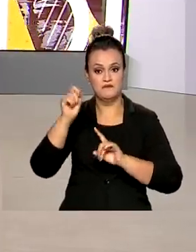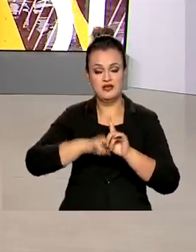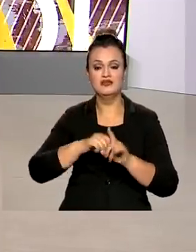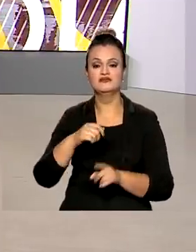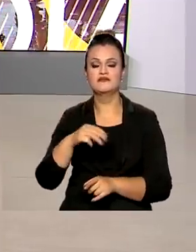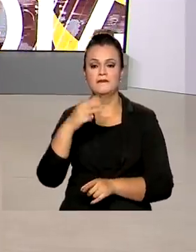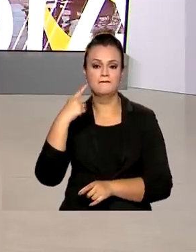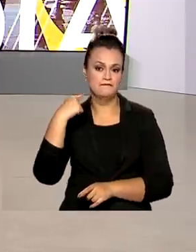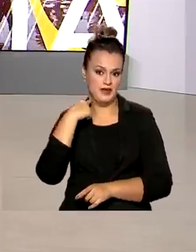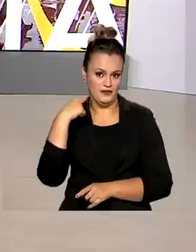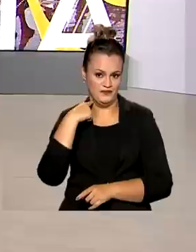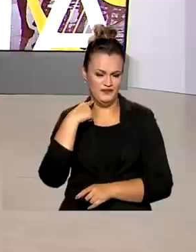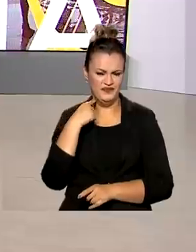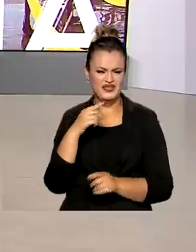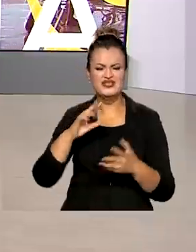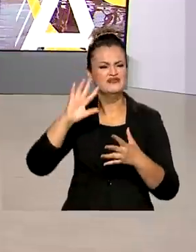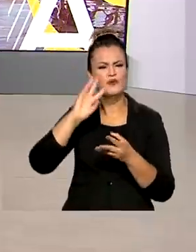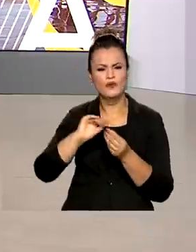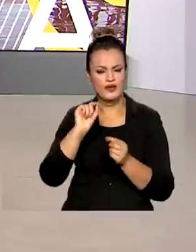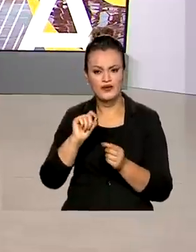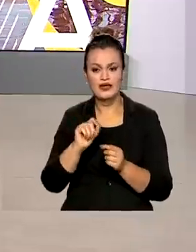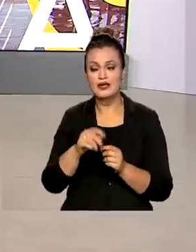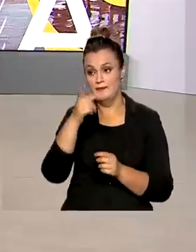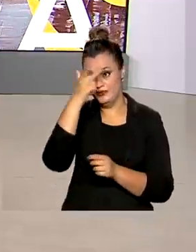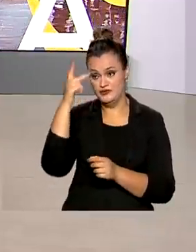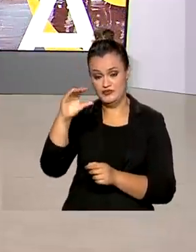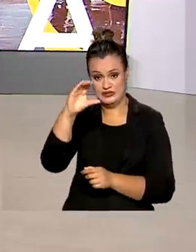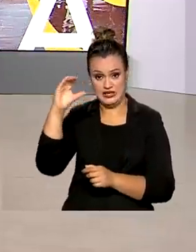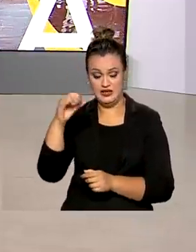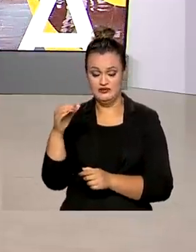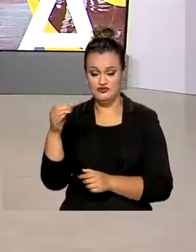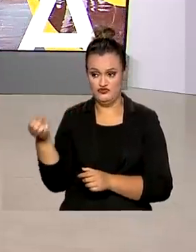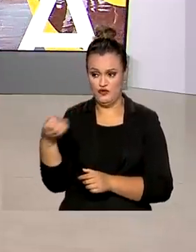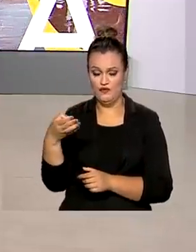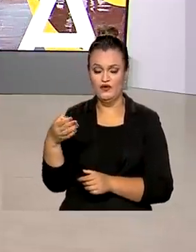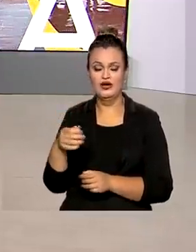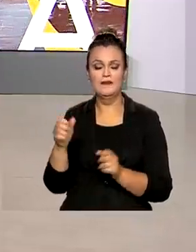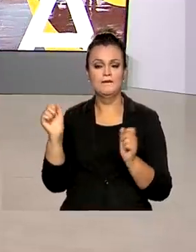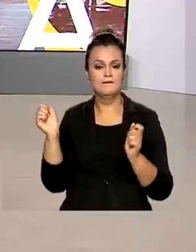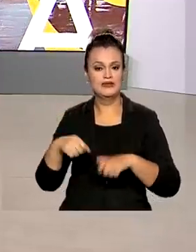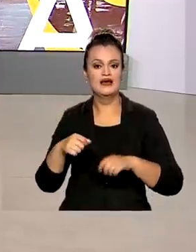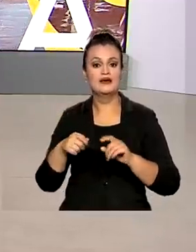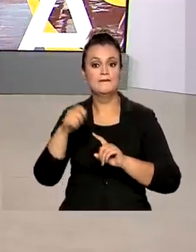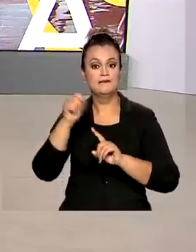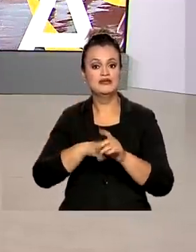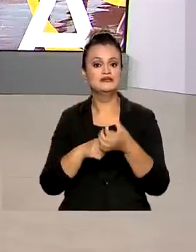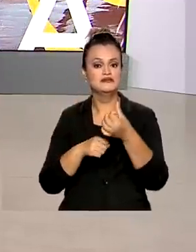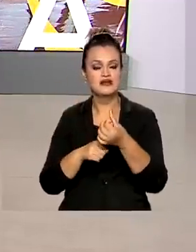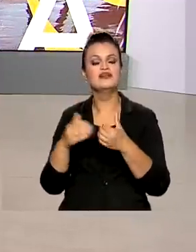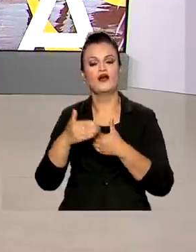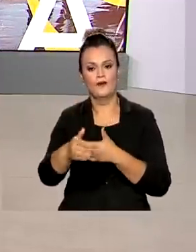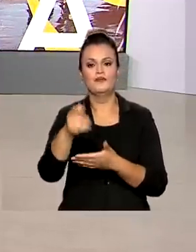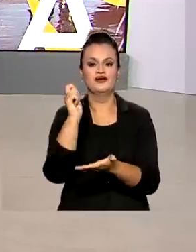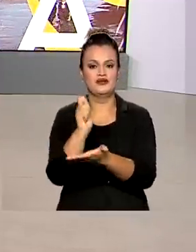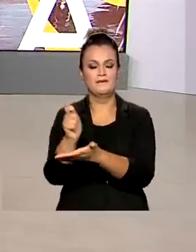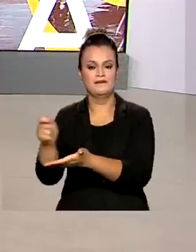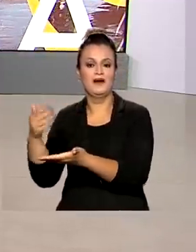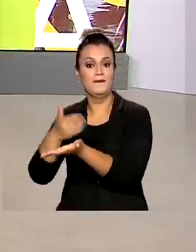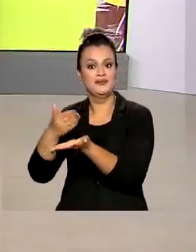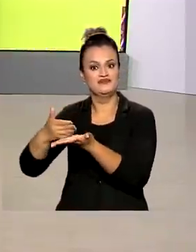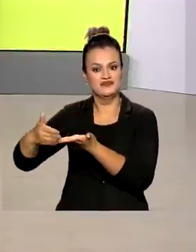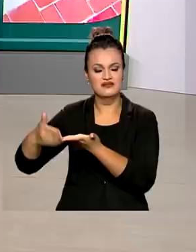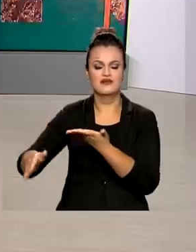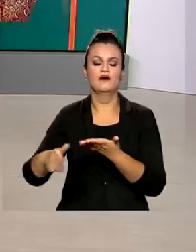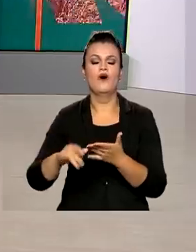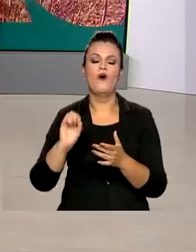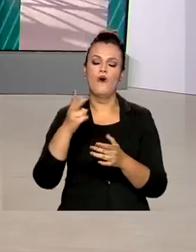Novos clientes terão até seis meses para começar a pagar as prestações. Já as empresas vão contar com uma nova linha de financiamento para a